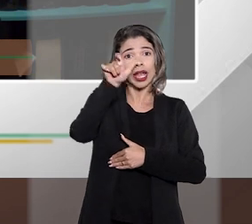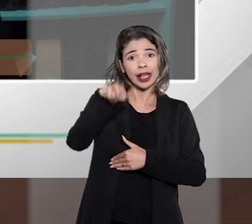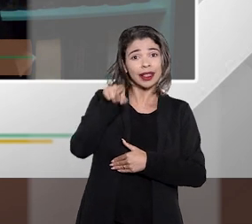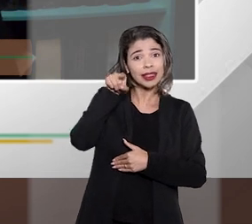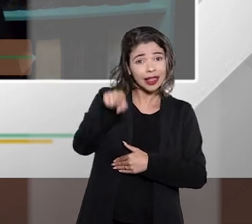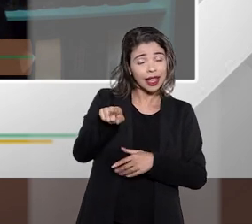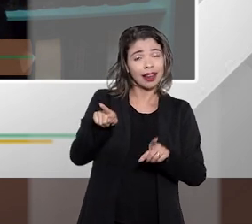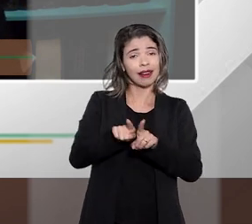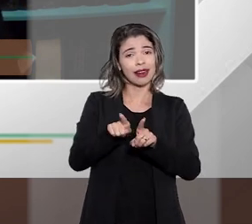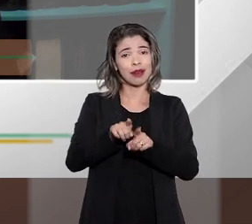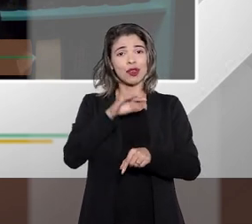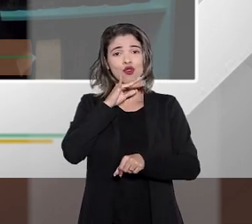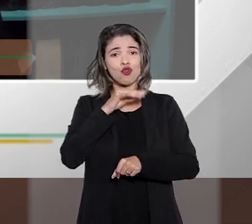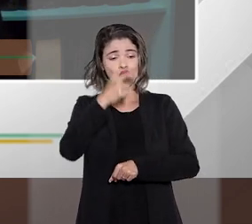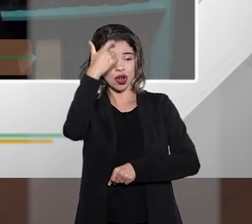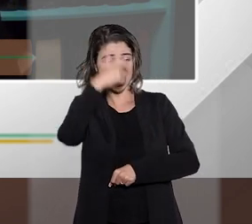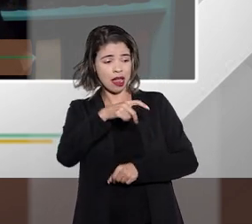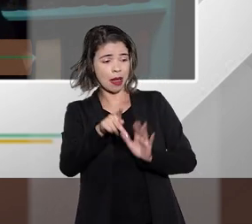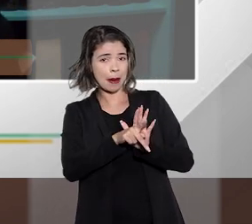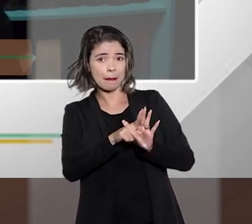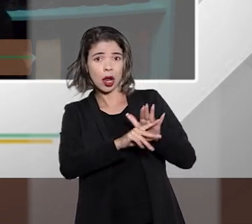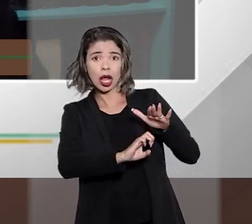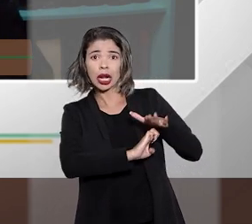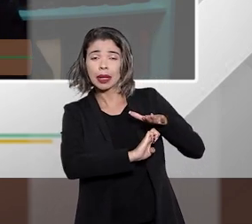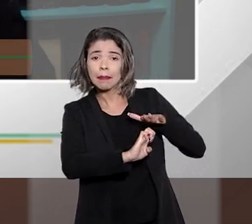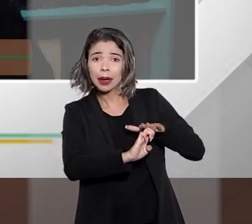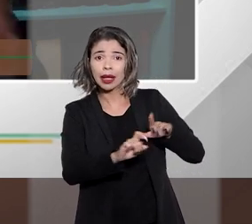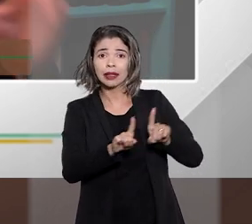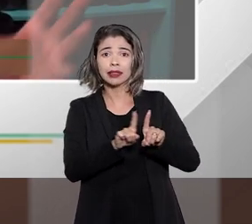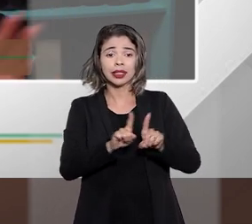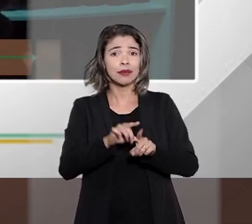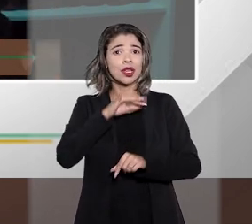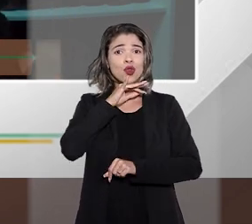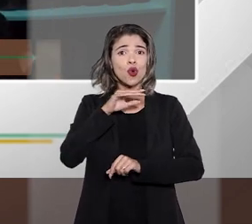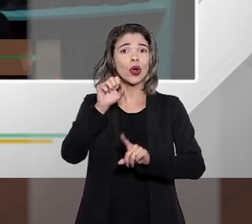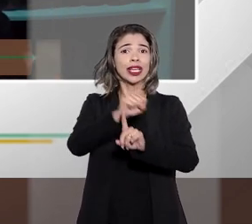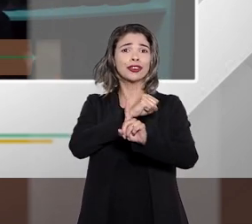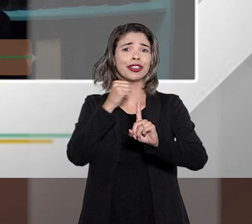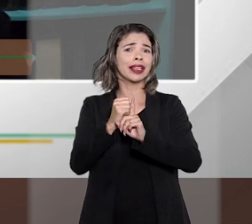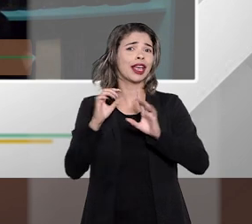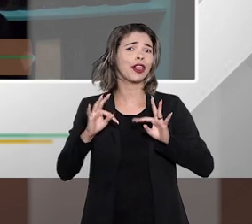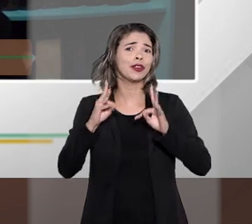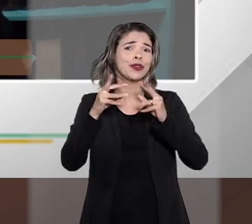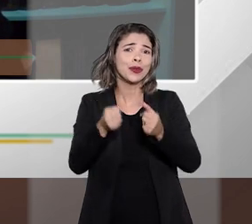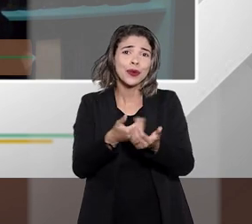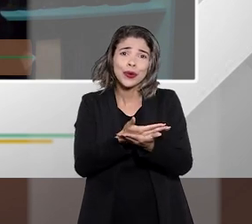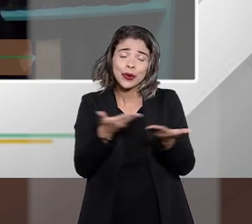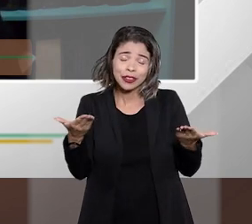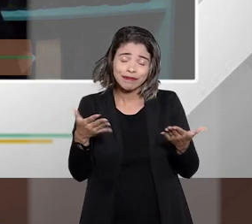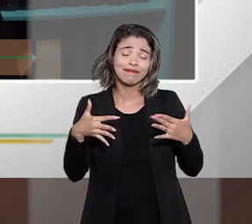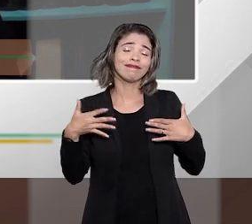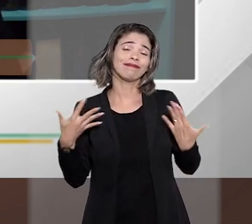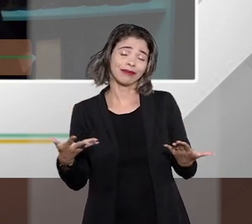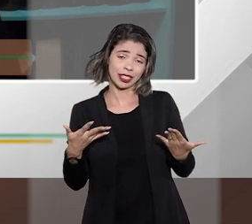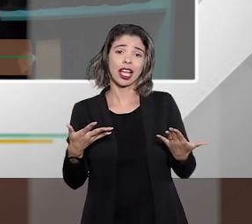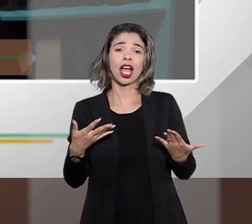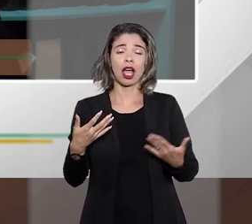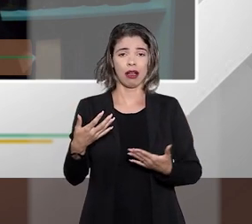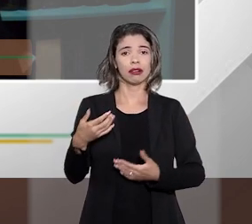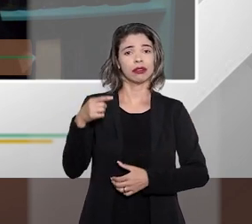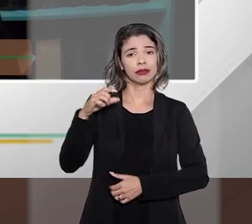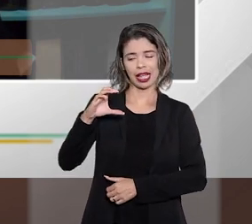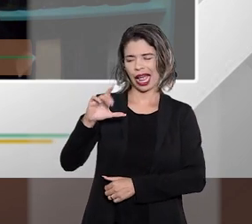ele vai ser ruim para o credor e vai ser ruim para a sociedade inteira acho que a professora Cláudia apontou uma coisa muito